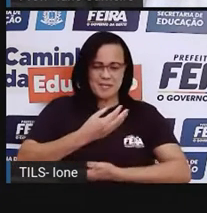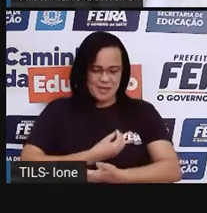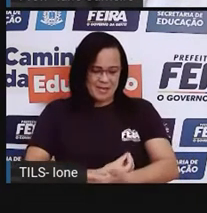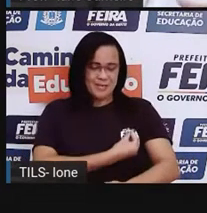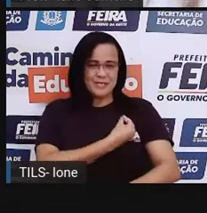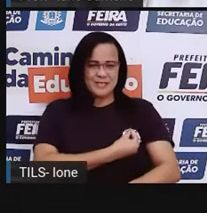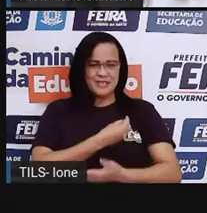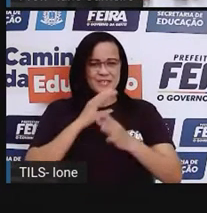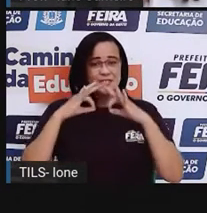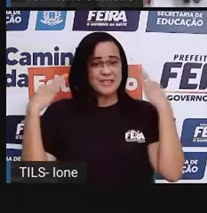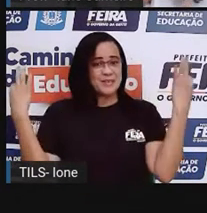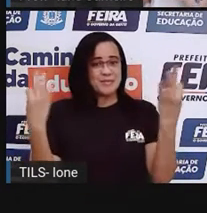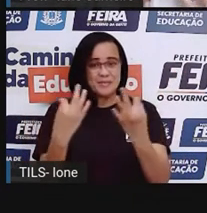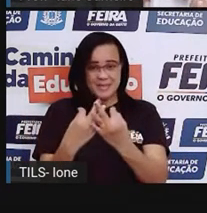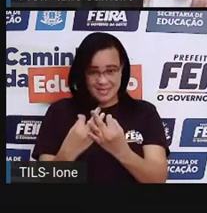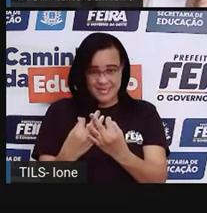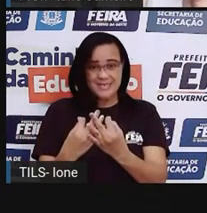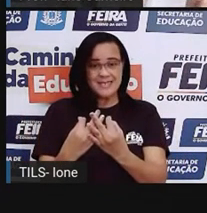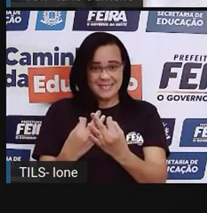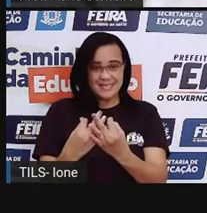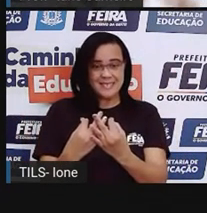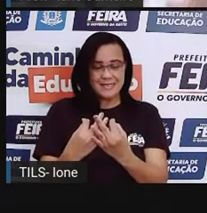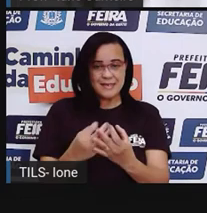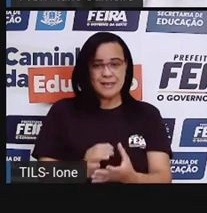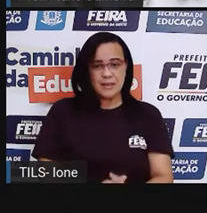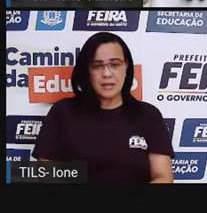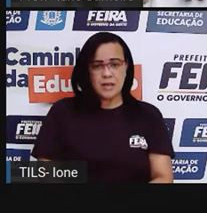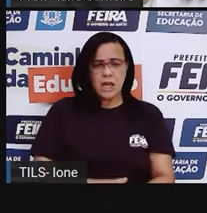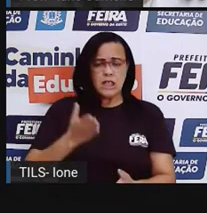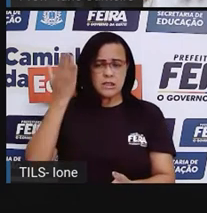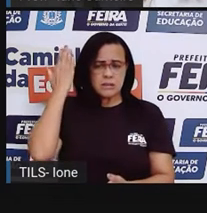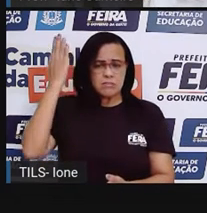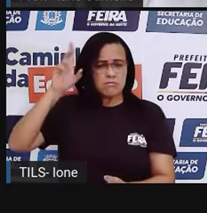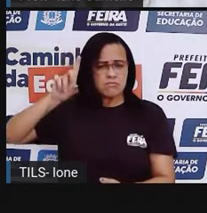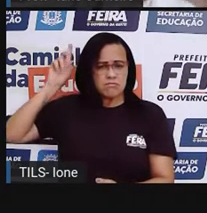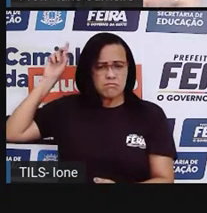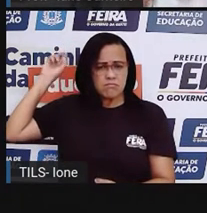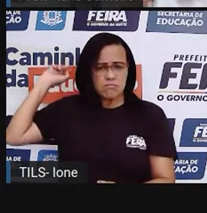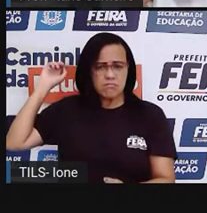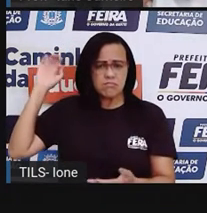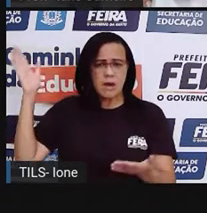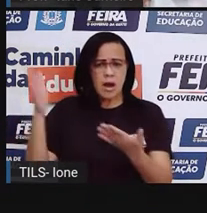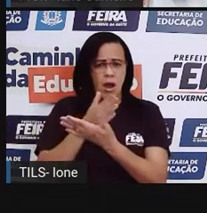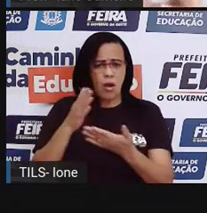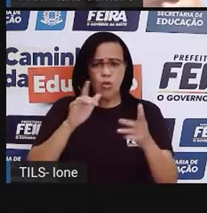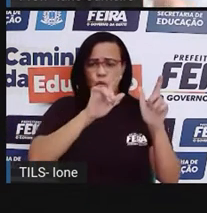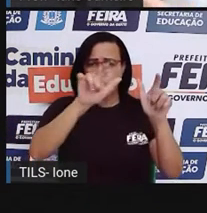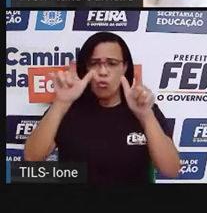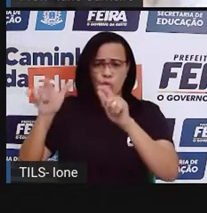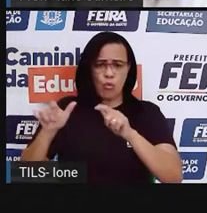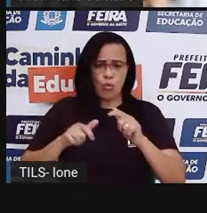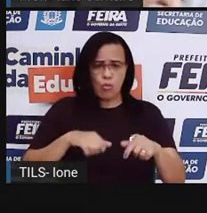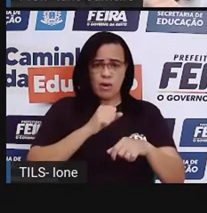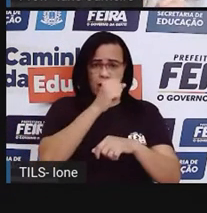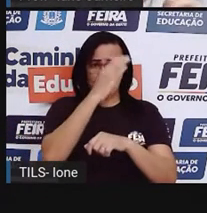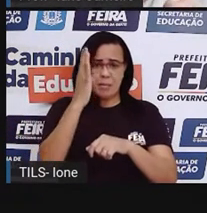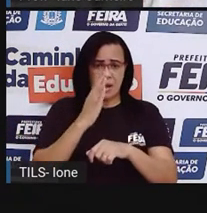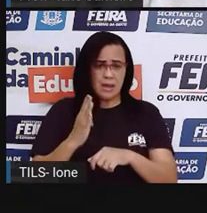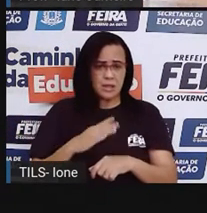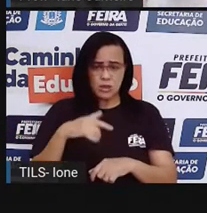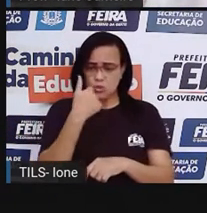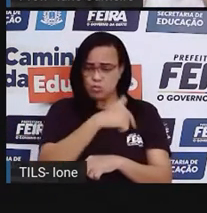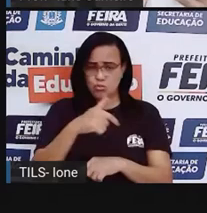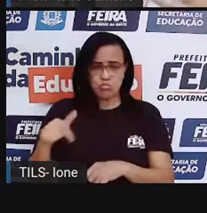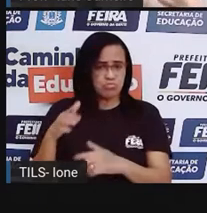criança, ela tem direito, por exemplo, né? Antigamente, vários lugares aí do Brasil não tinham escola, né? No lugar onde a criança nascia.